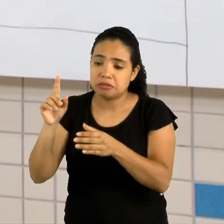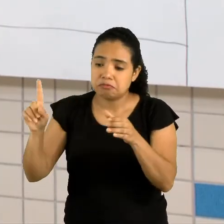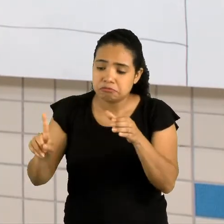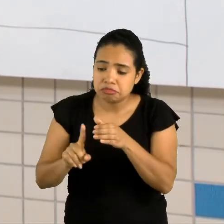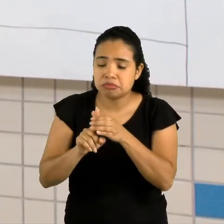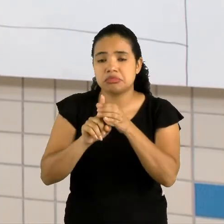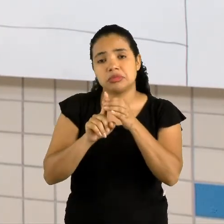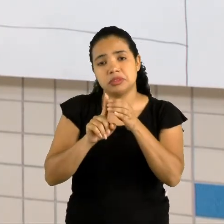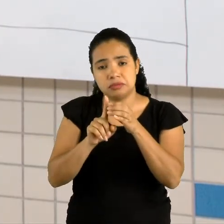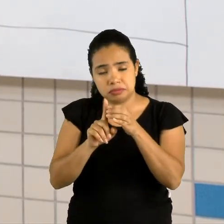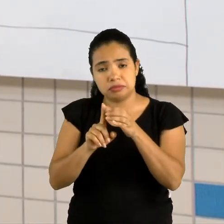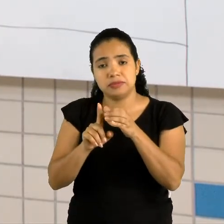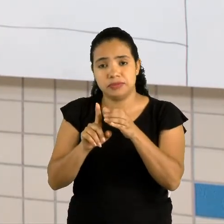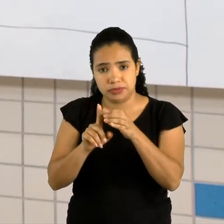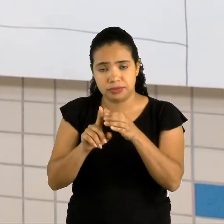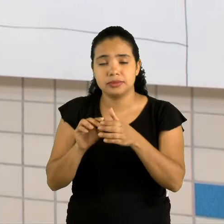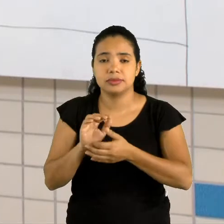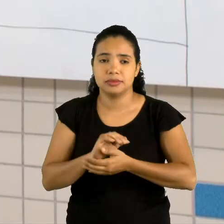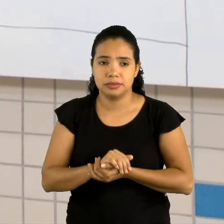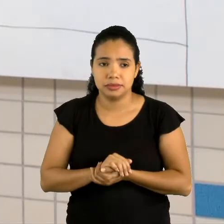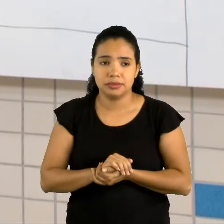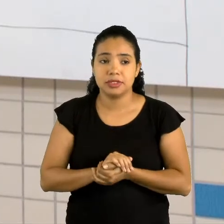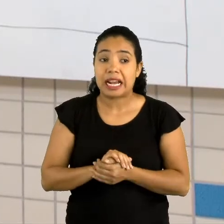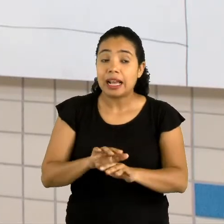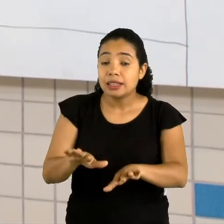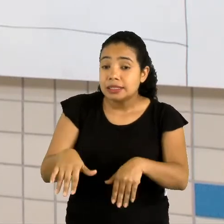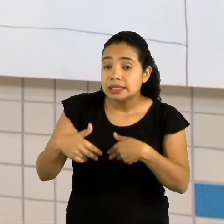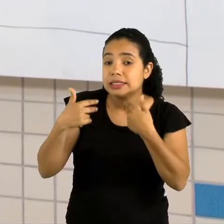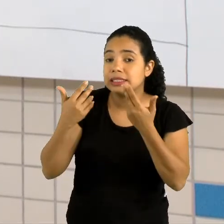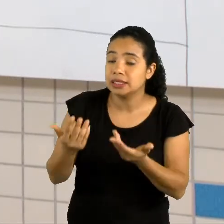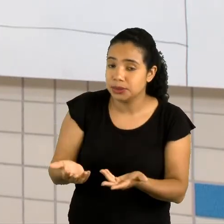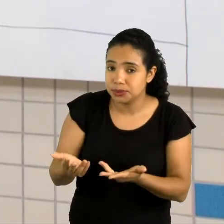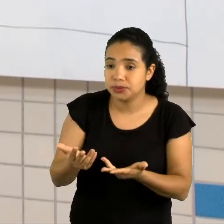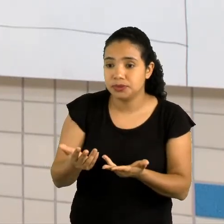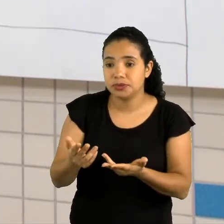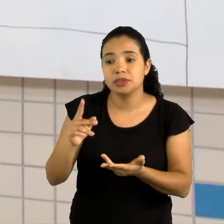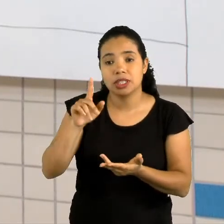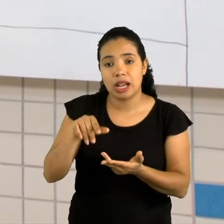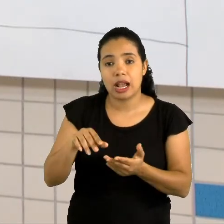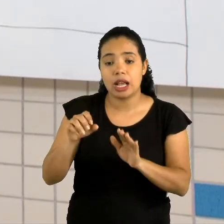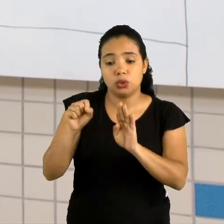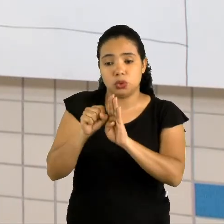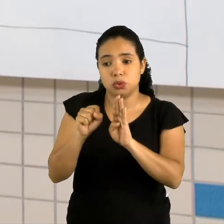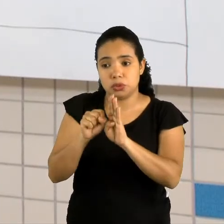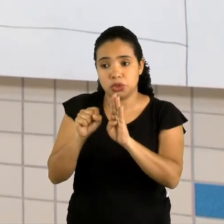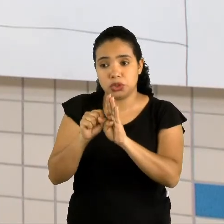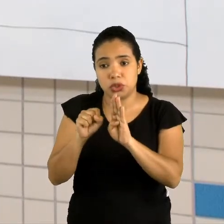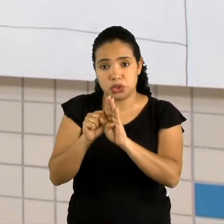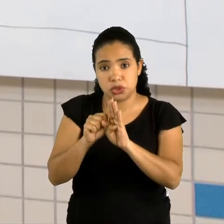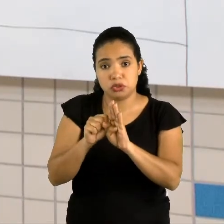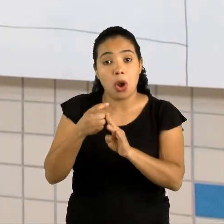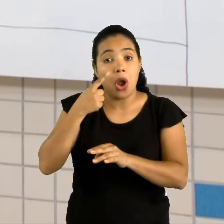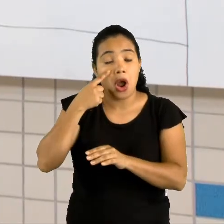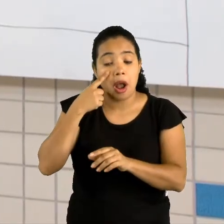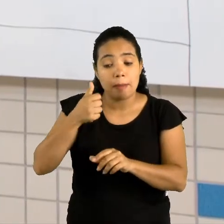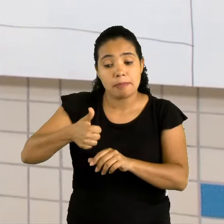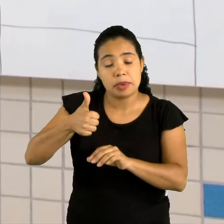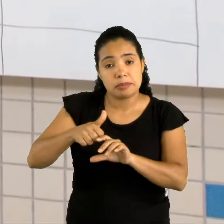daquela família. Então, ele é um substantivo. Olha a primeira letra.